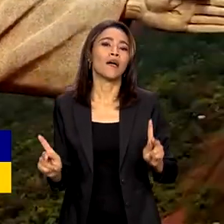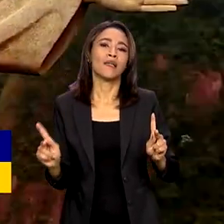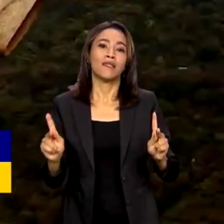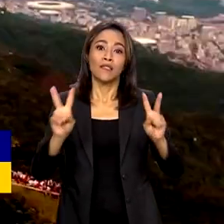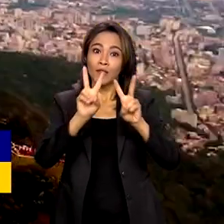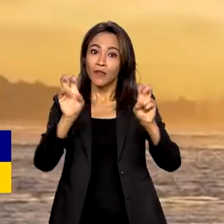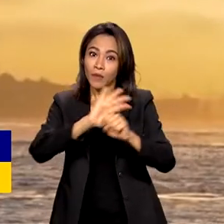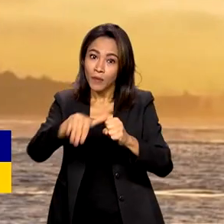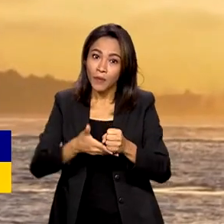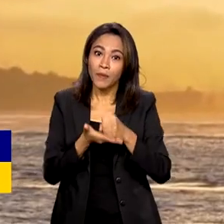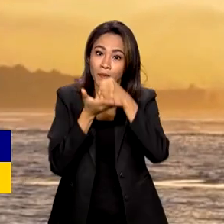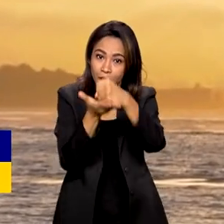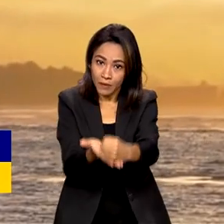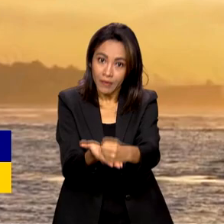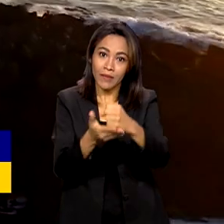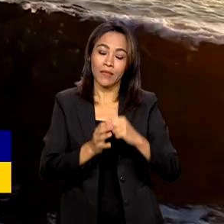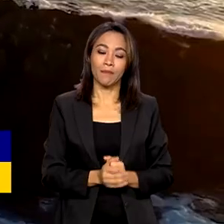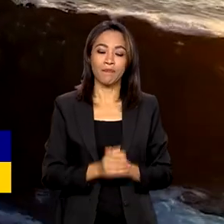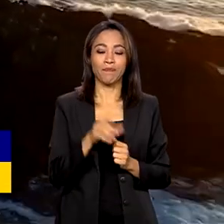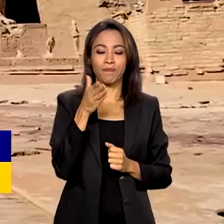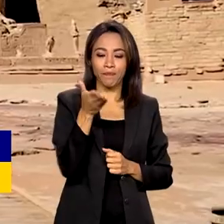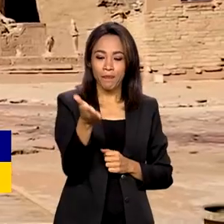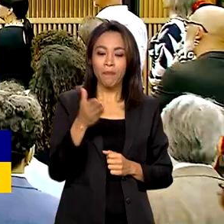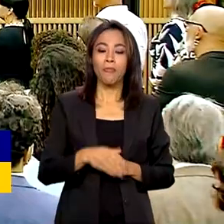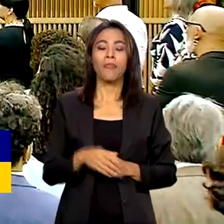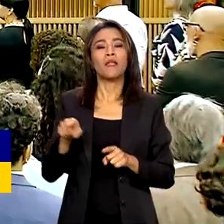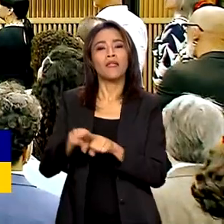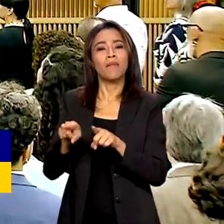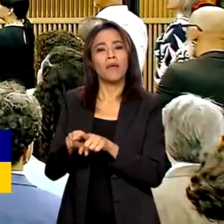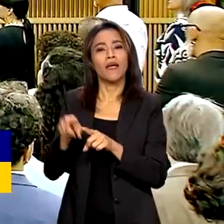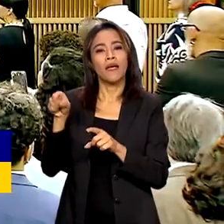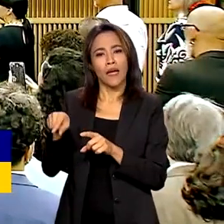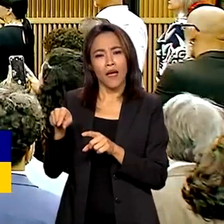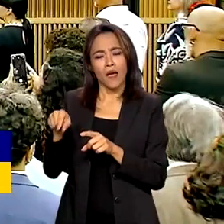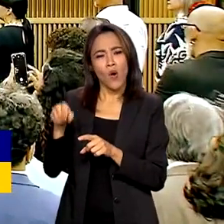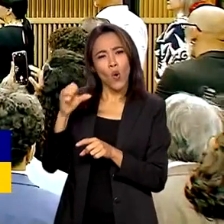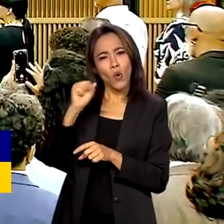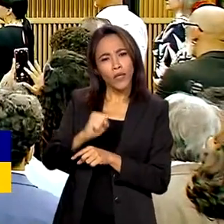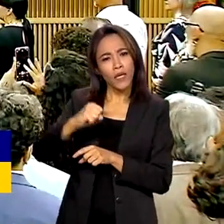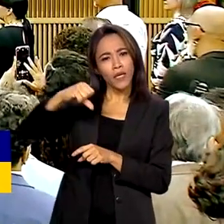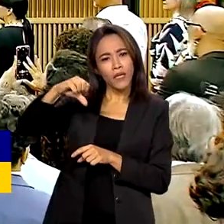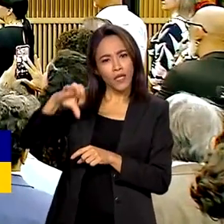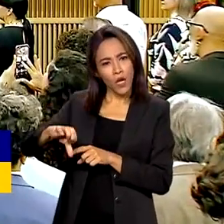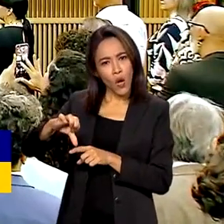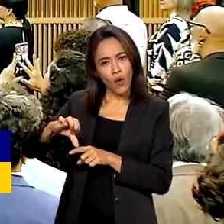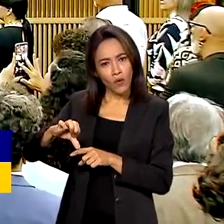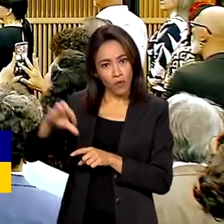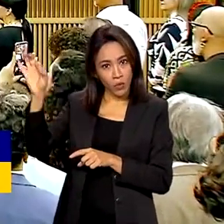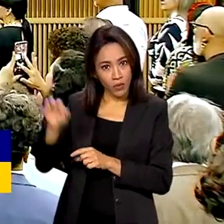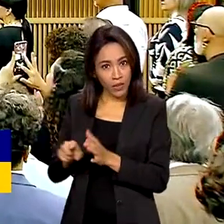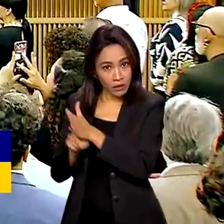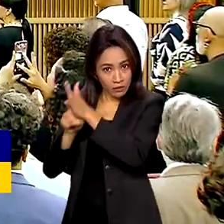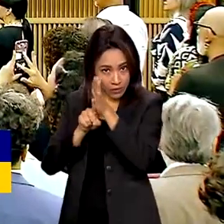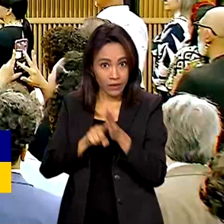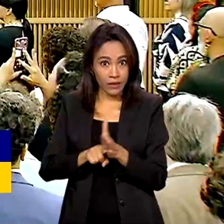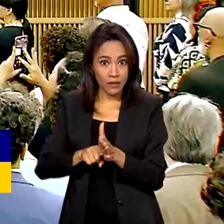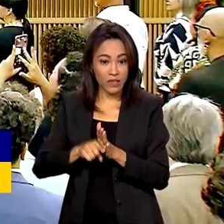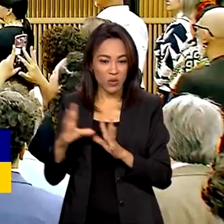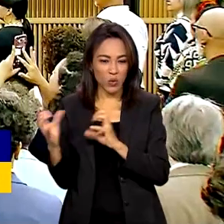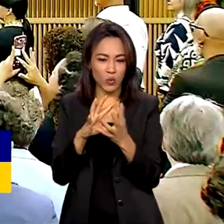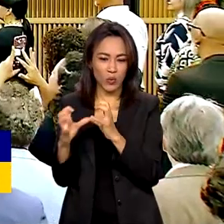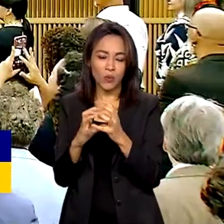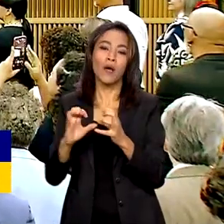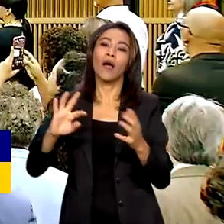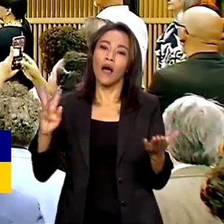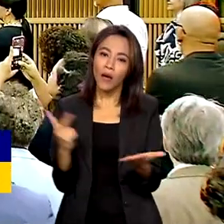Segundo a Organização das Nações Unidas para a Educação, a Ciência e a Cultura, 89% dos conflitos existentes no mundo ocorrem em